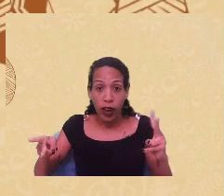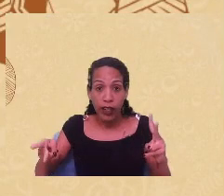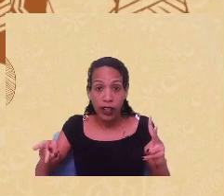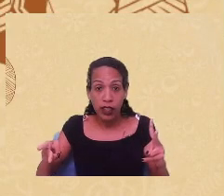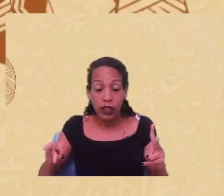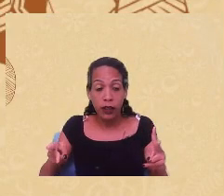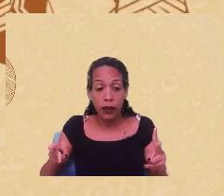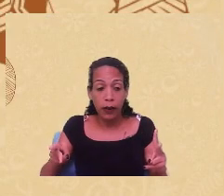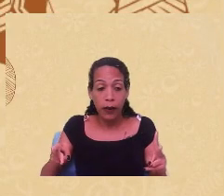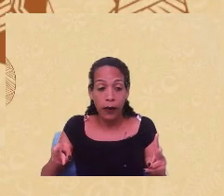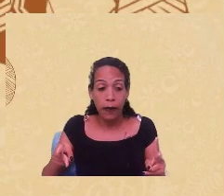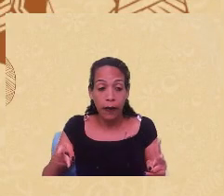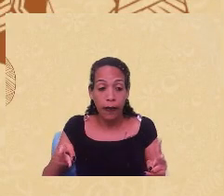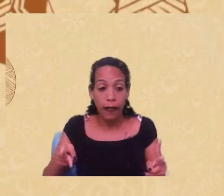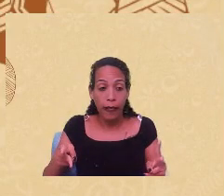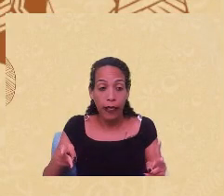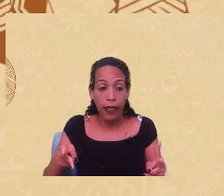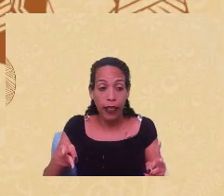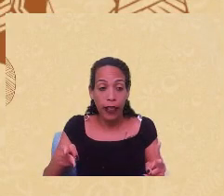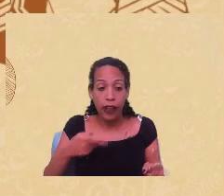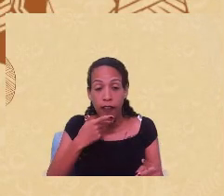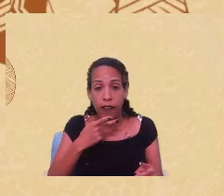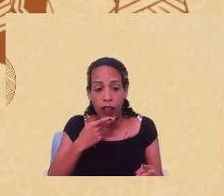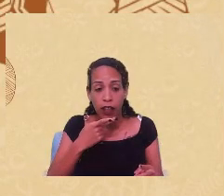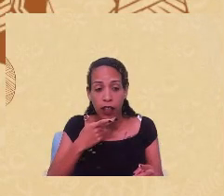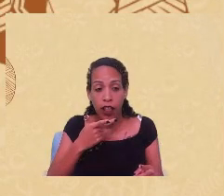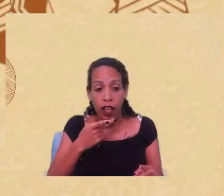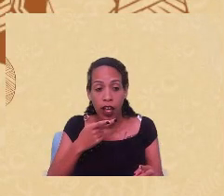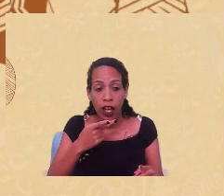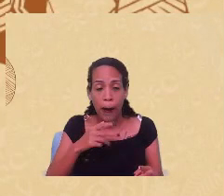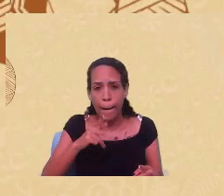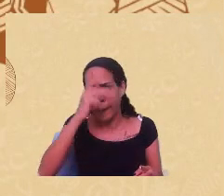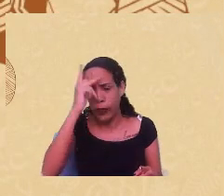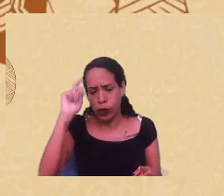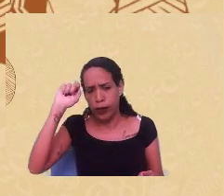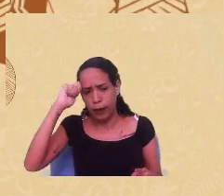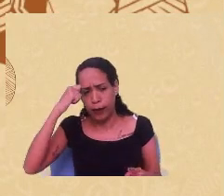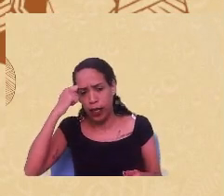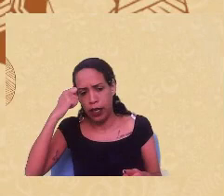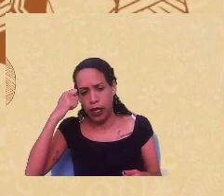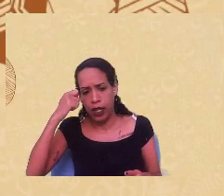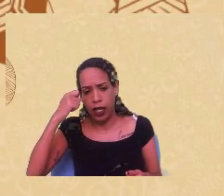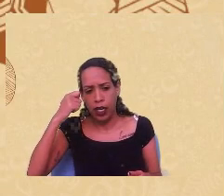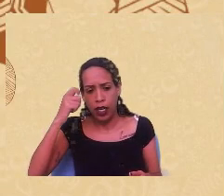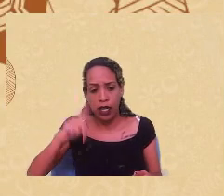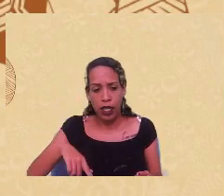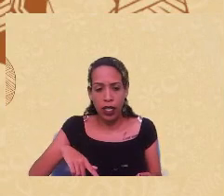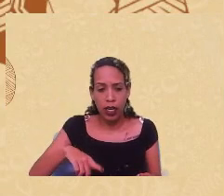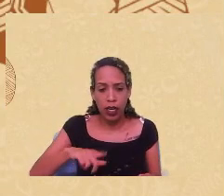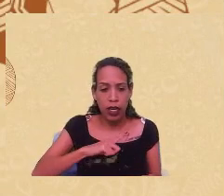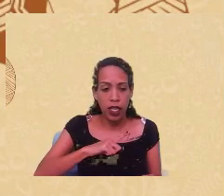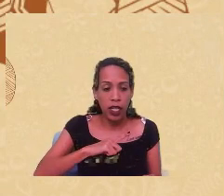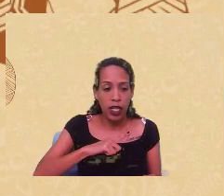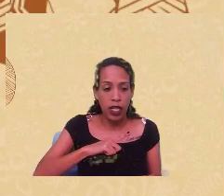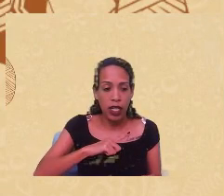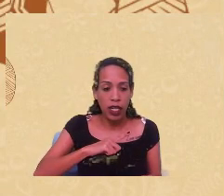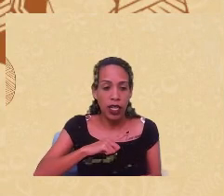Paula Gonzaga, a mulher negra, Yannick Cosmo, a mulher negra, eu, homem negra, temos distintas singularidades.